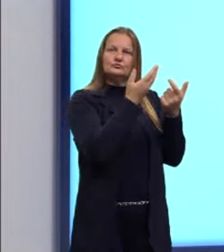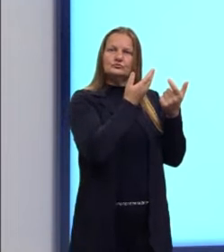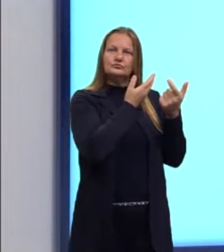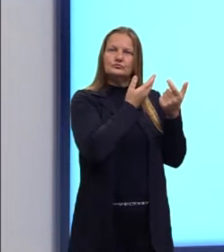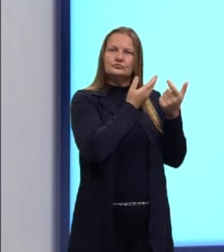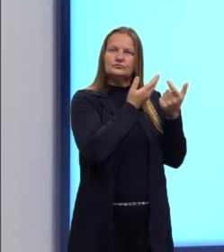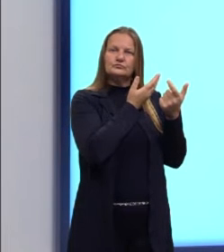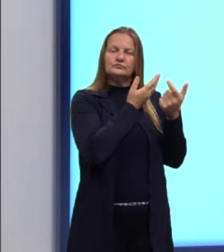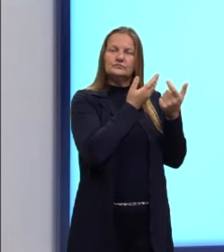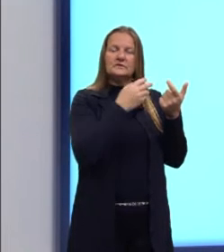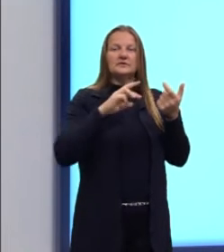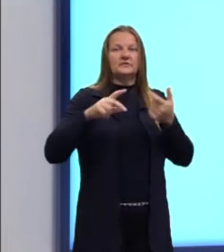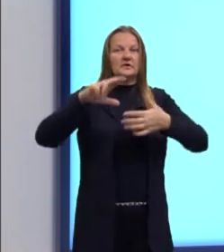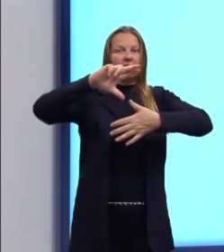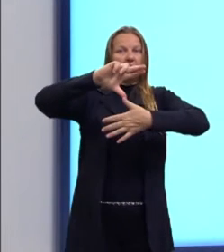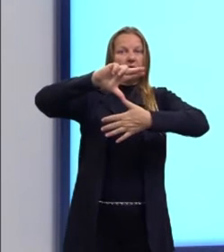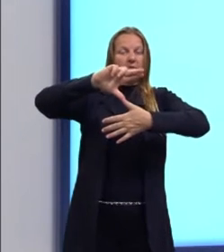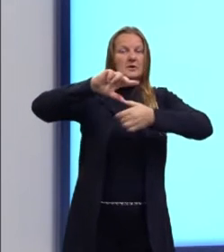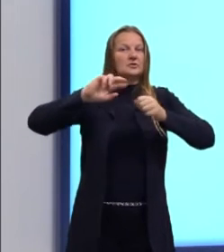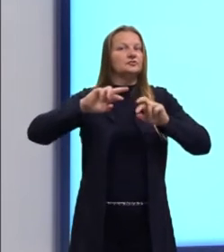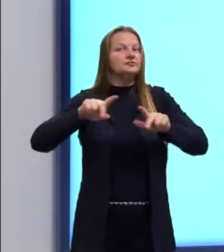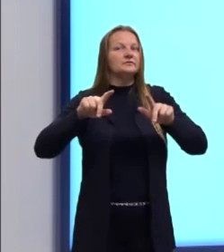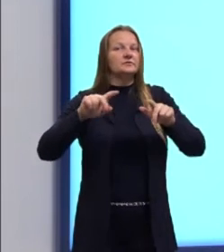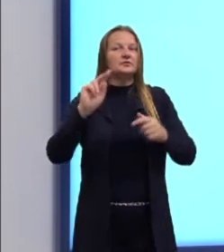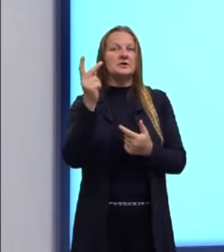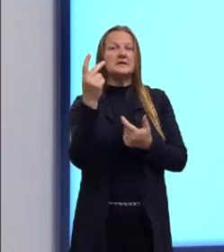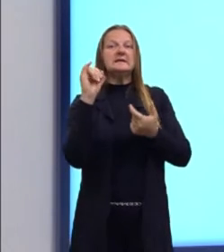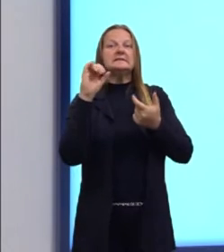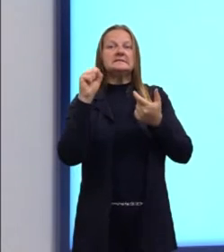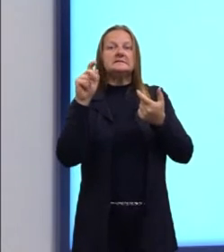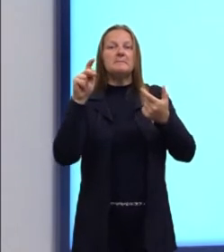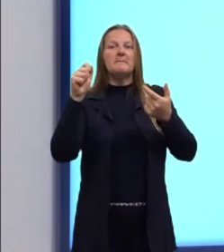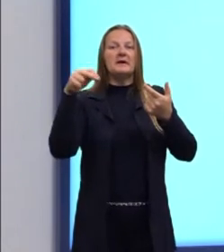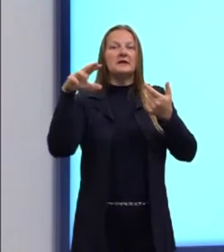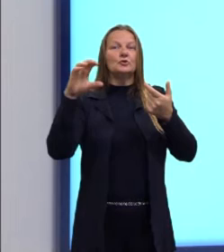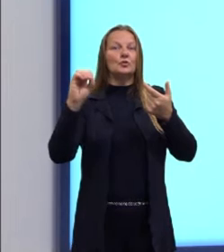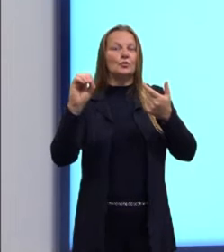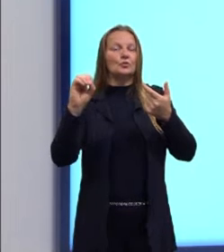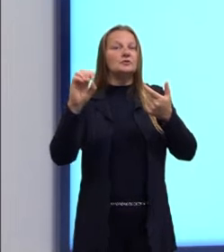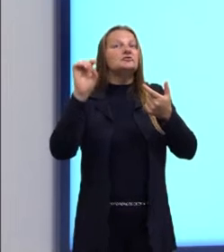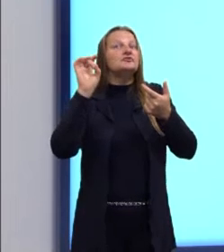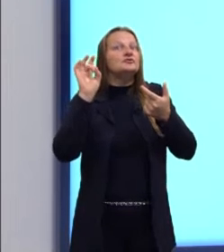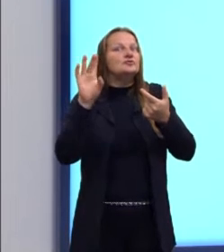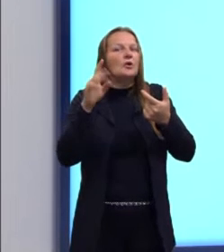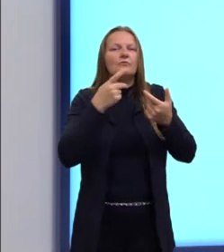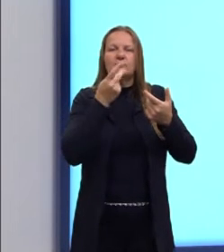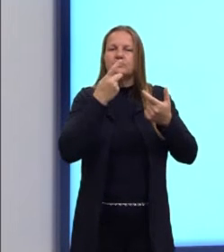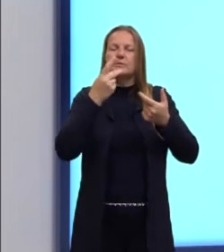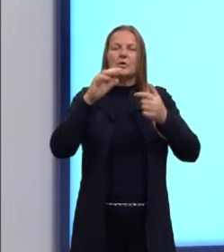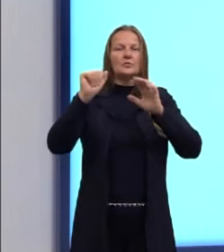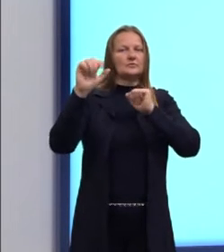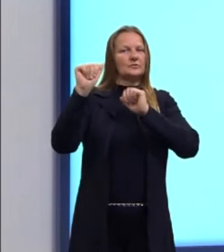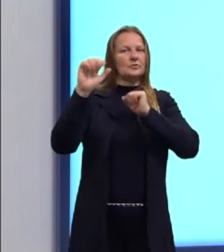Hispanoamérica é diferente de Latinoamérica, porque Latinoamérica envolve outros idiomas.